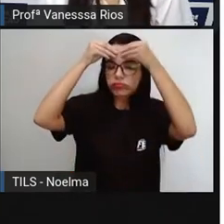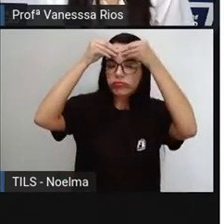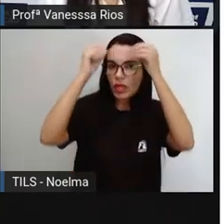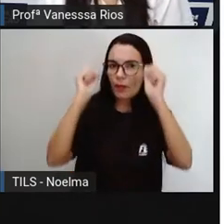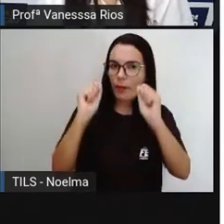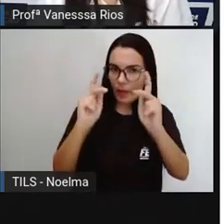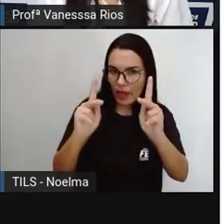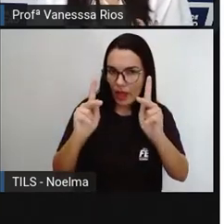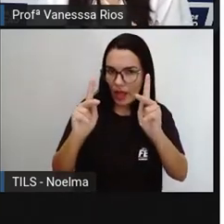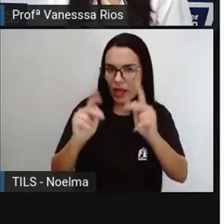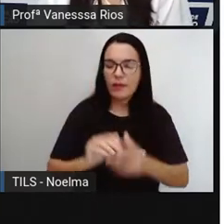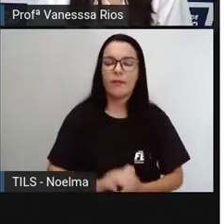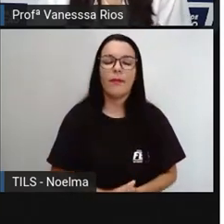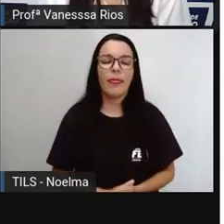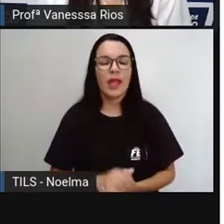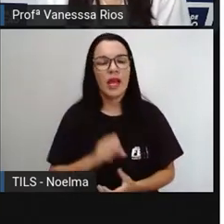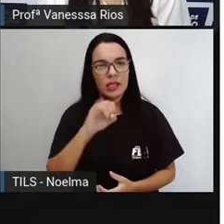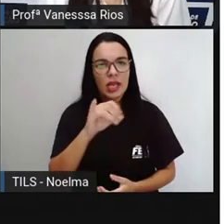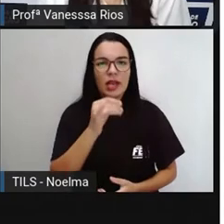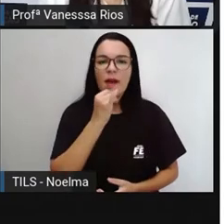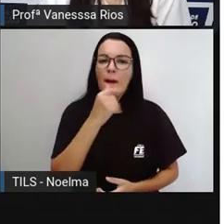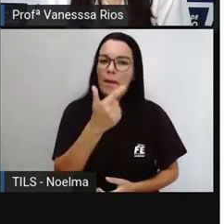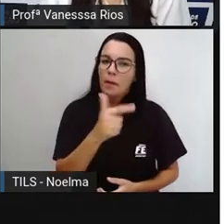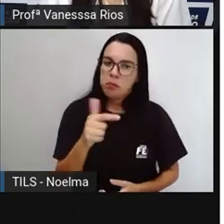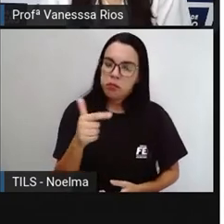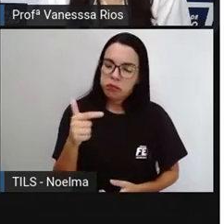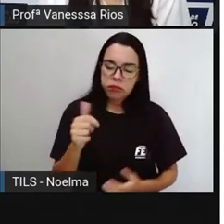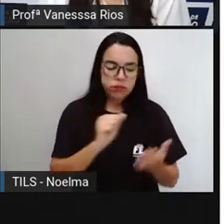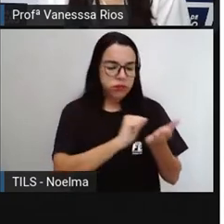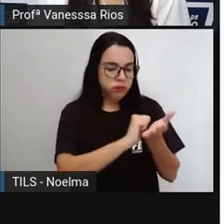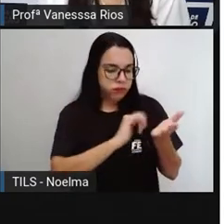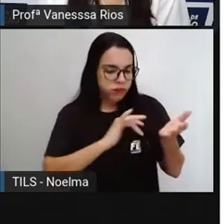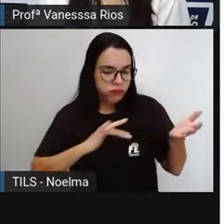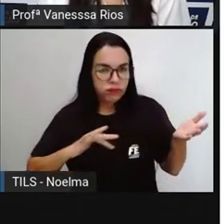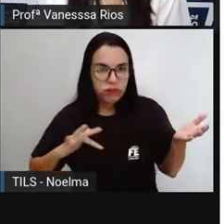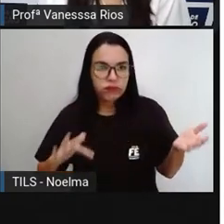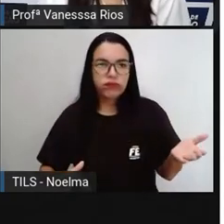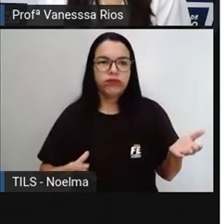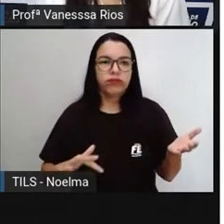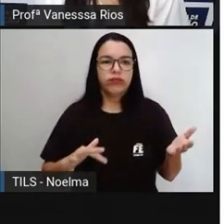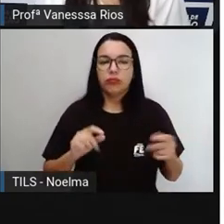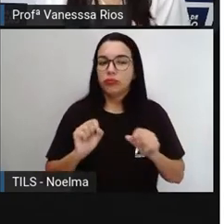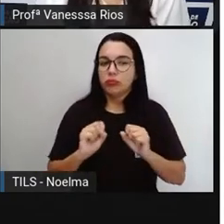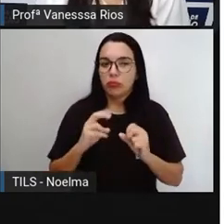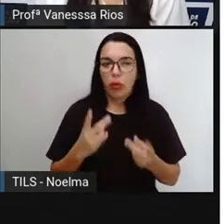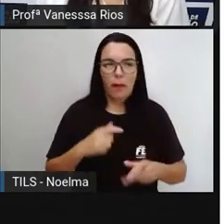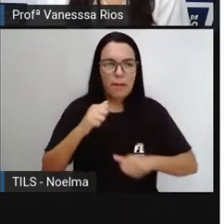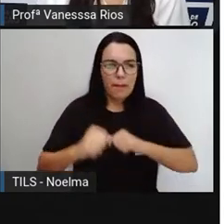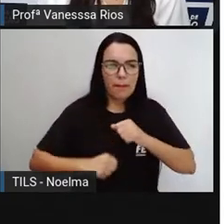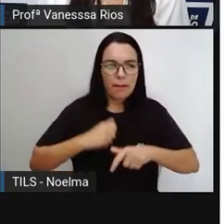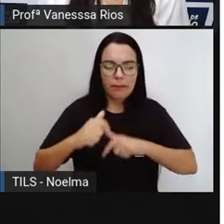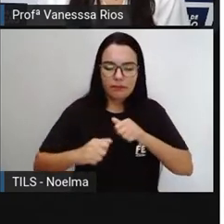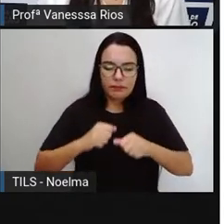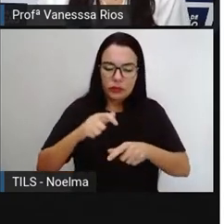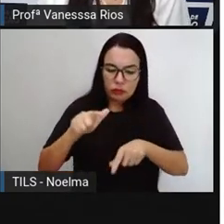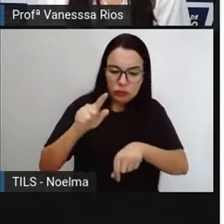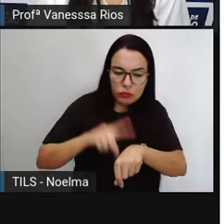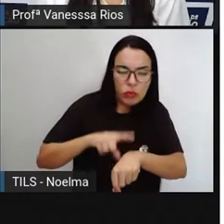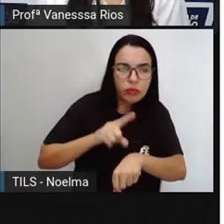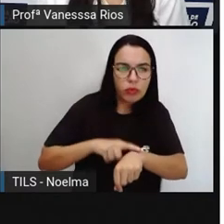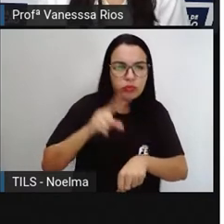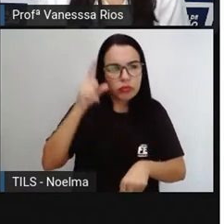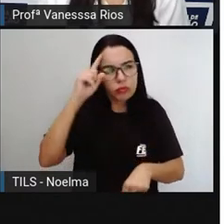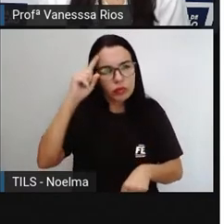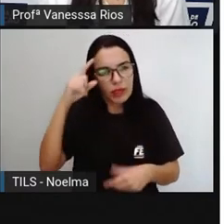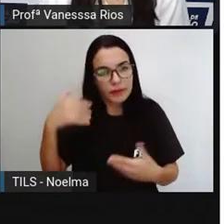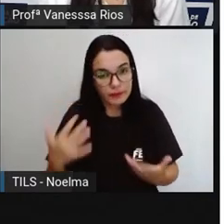caso você não tenha aí essa atividade já como algo ativo na sua vida, você começar aos pouquinhos, né? A